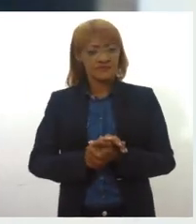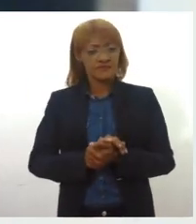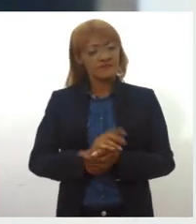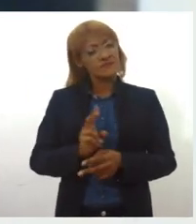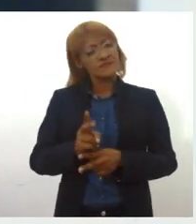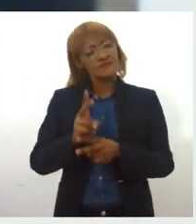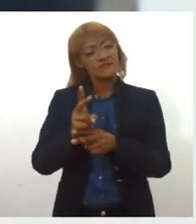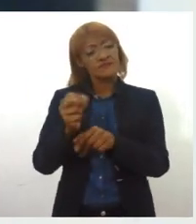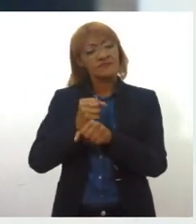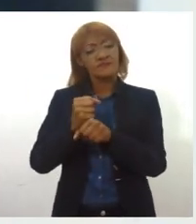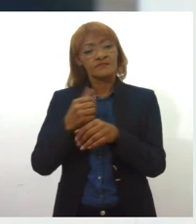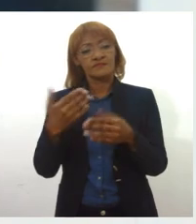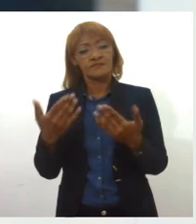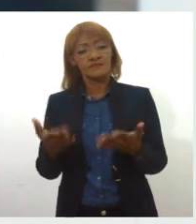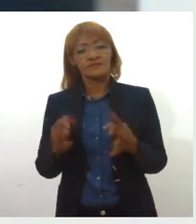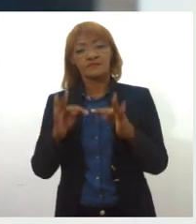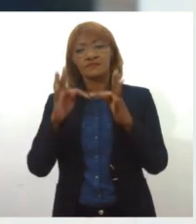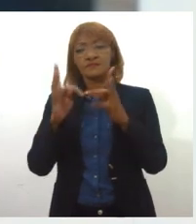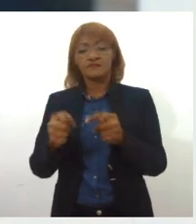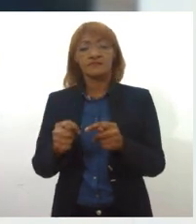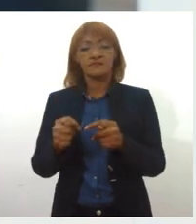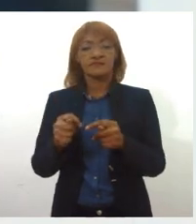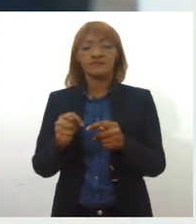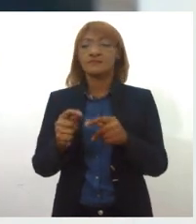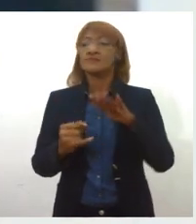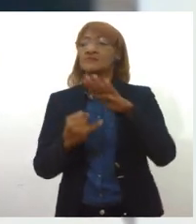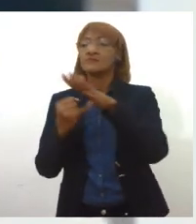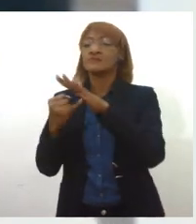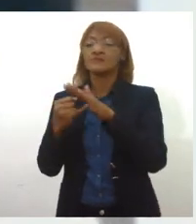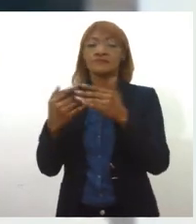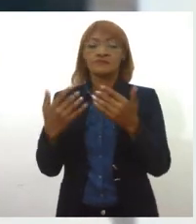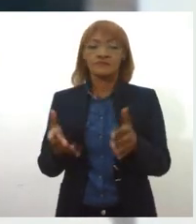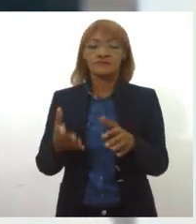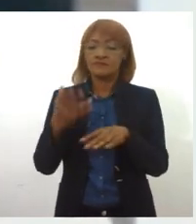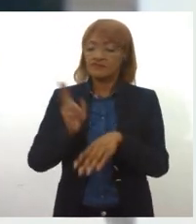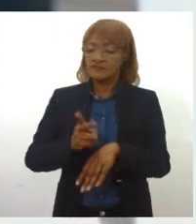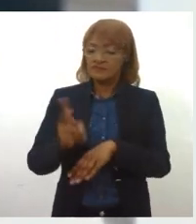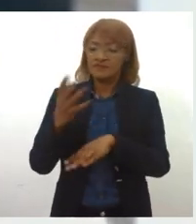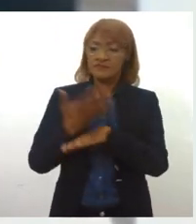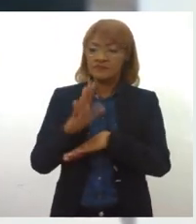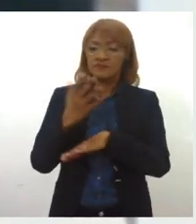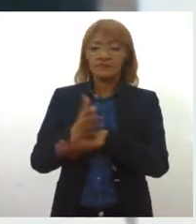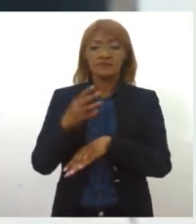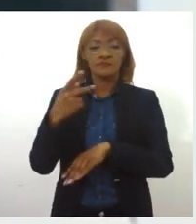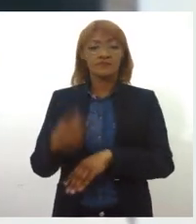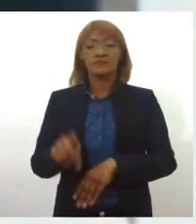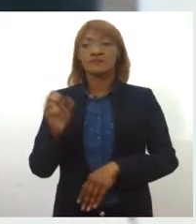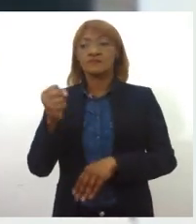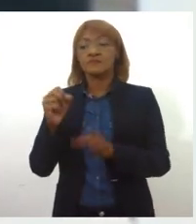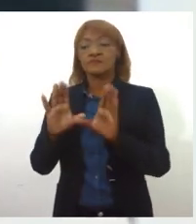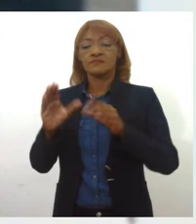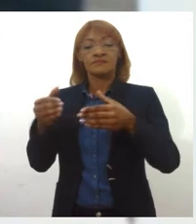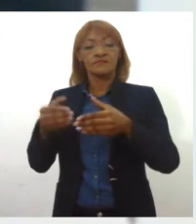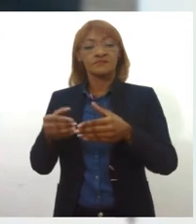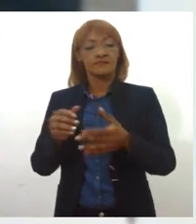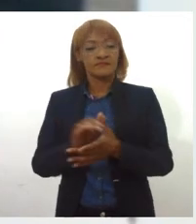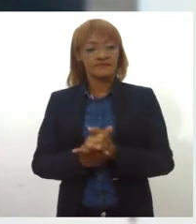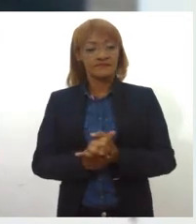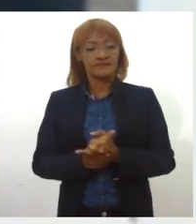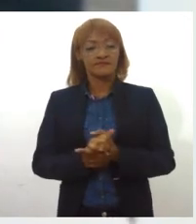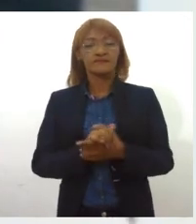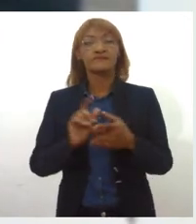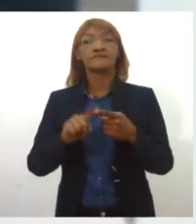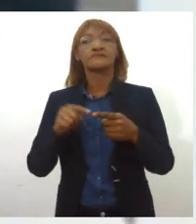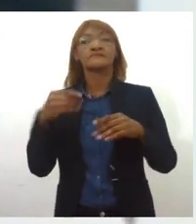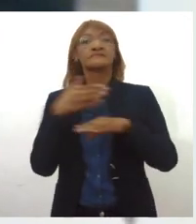ano, para essas quatro federações, para que elas mantenham o treinamento da seleção sergipana, e para também participar desses